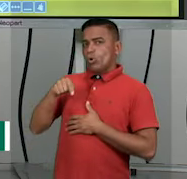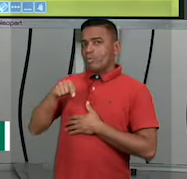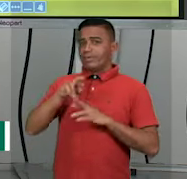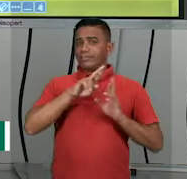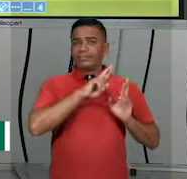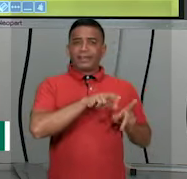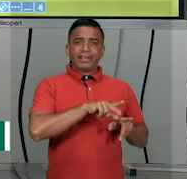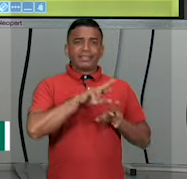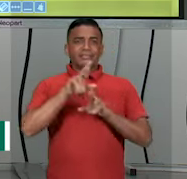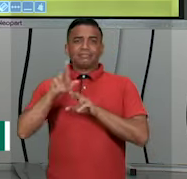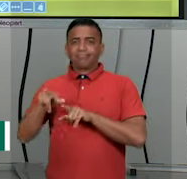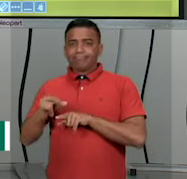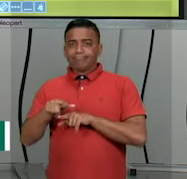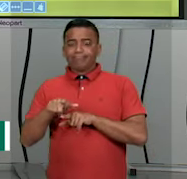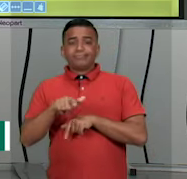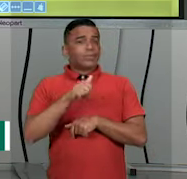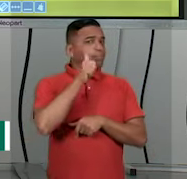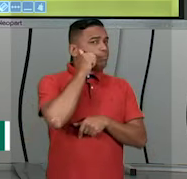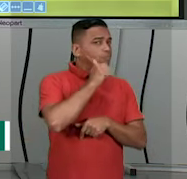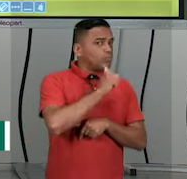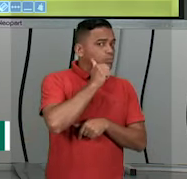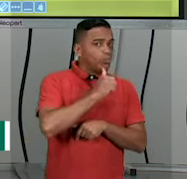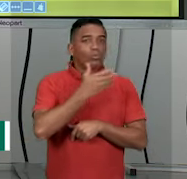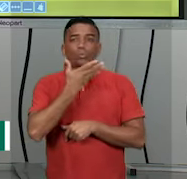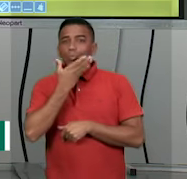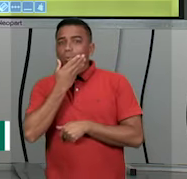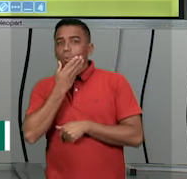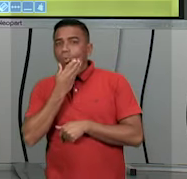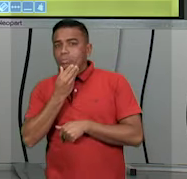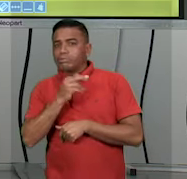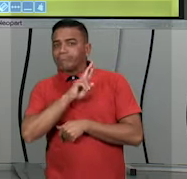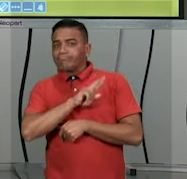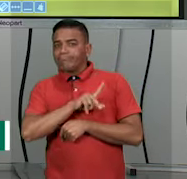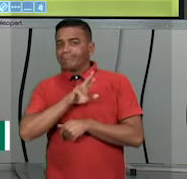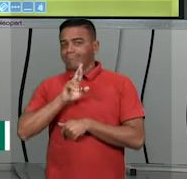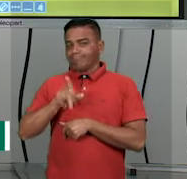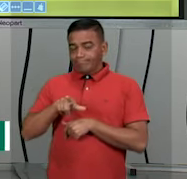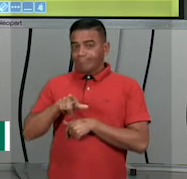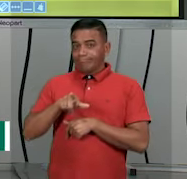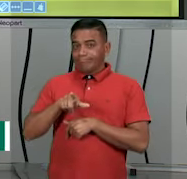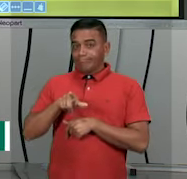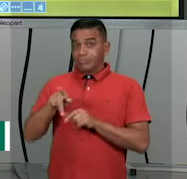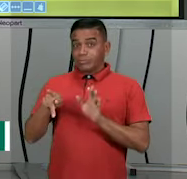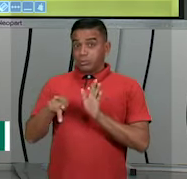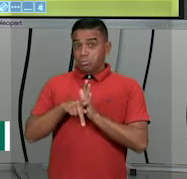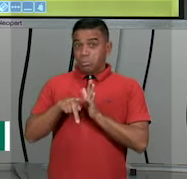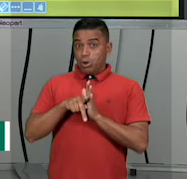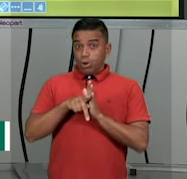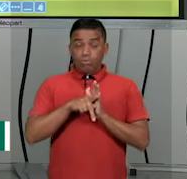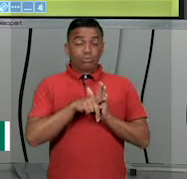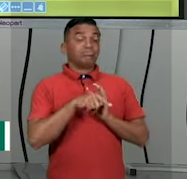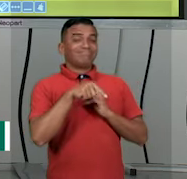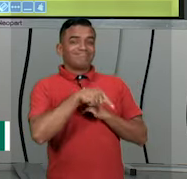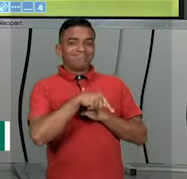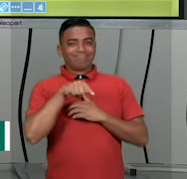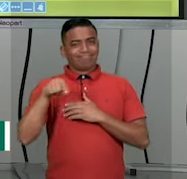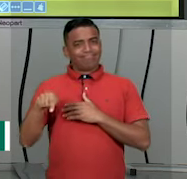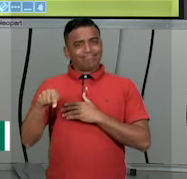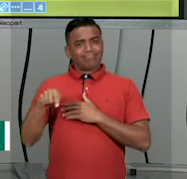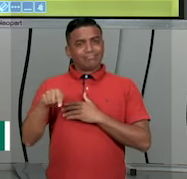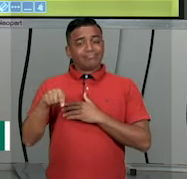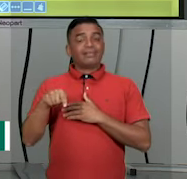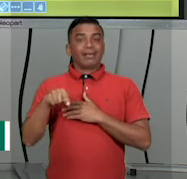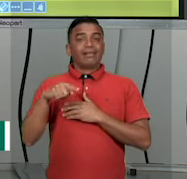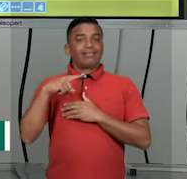do homem e da mulher, que vem desses dois sistemas, do feminino e do masculino, os